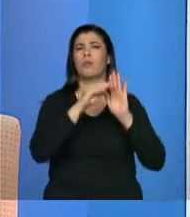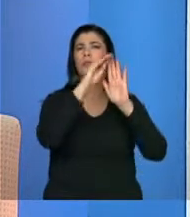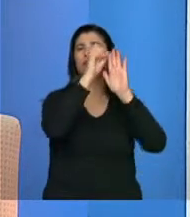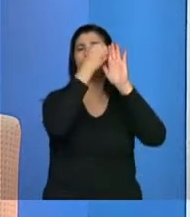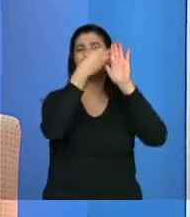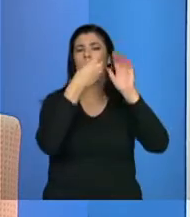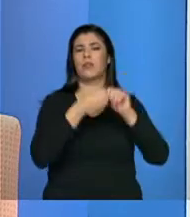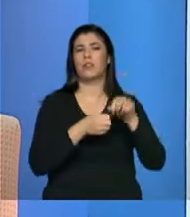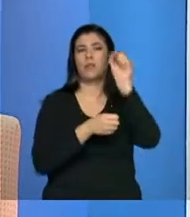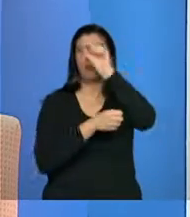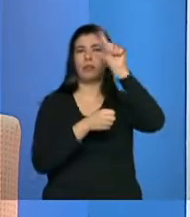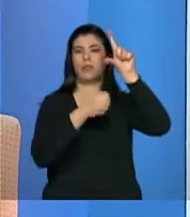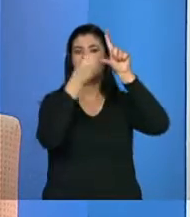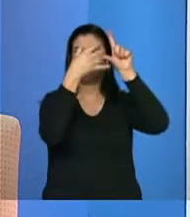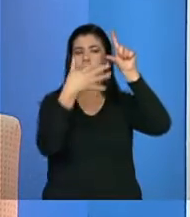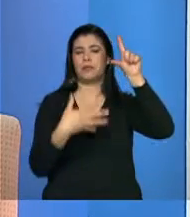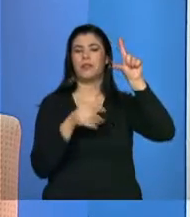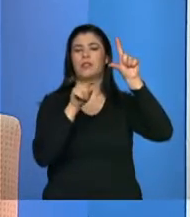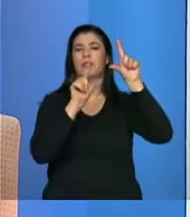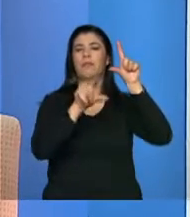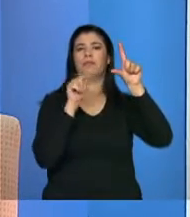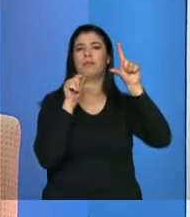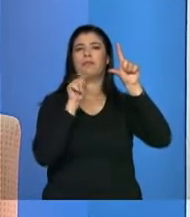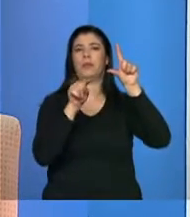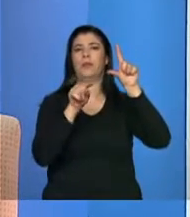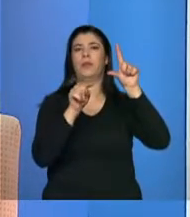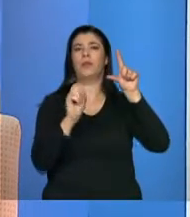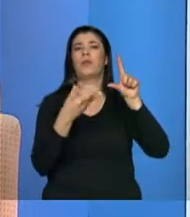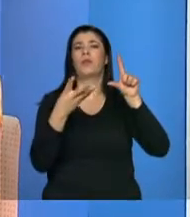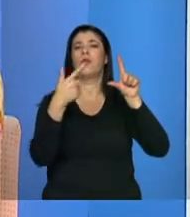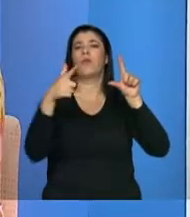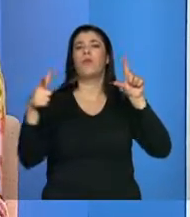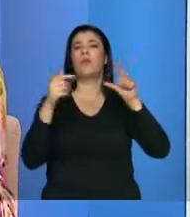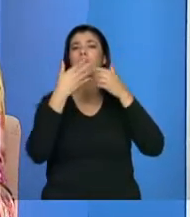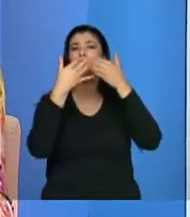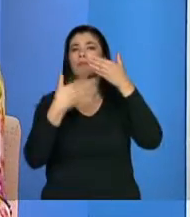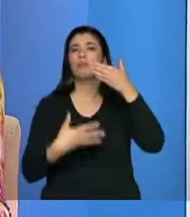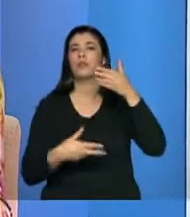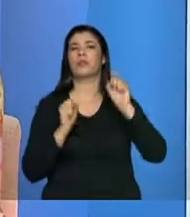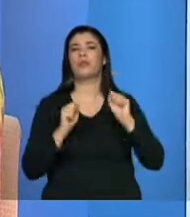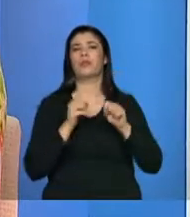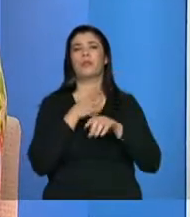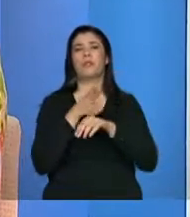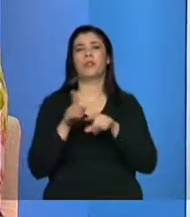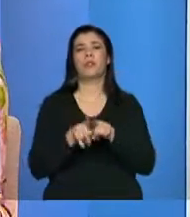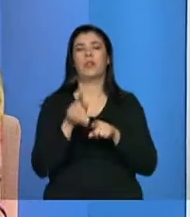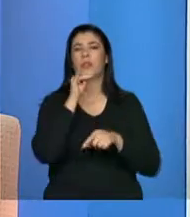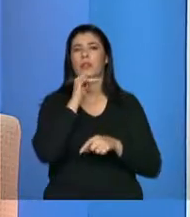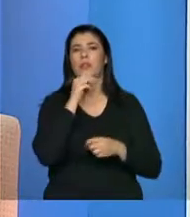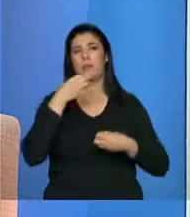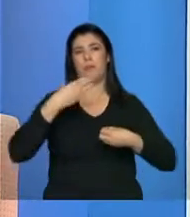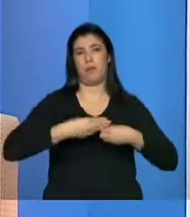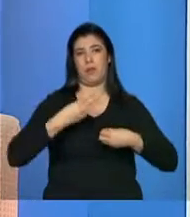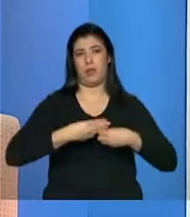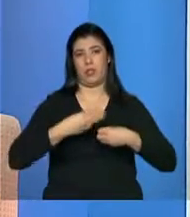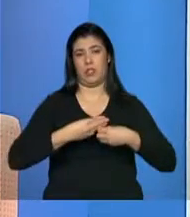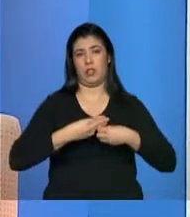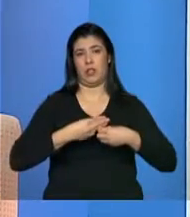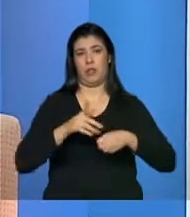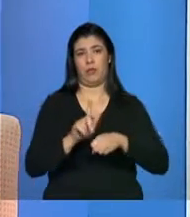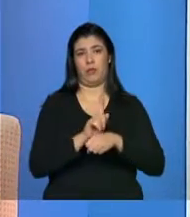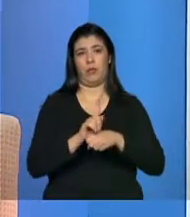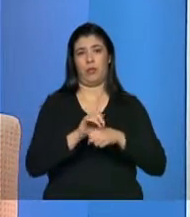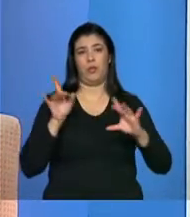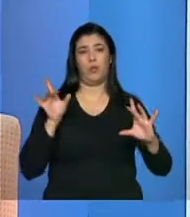Isso é muito importante, porque as famílias, muitas vezes, no município, como a gestão do cadastro único é junto com a gestão do Bolsa